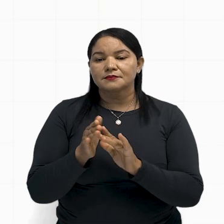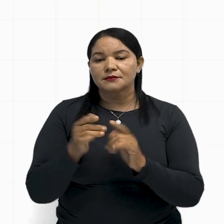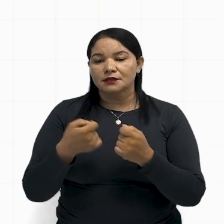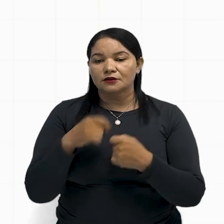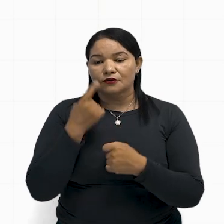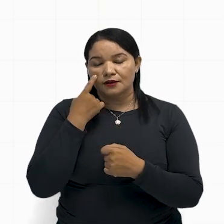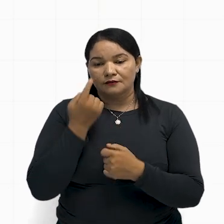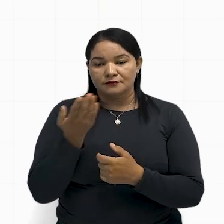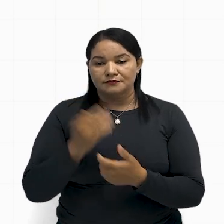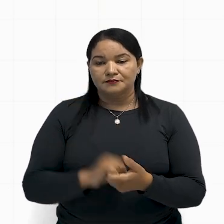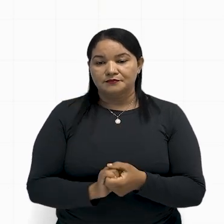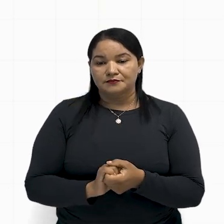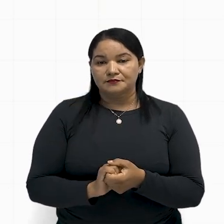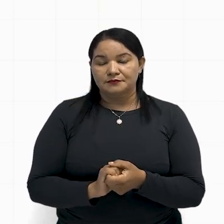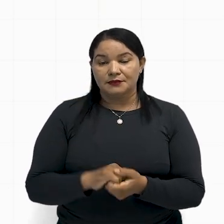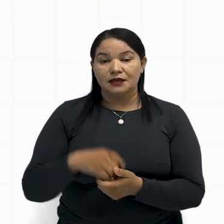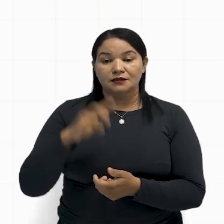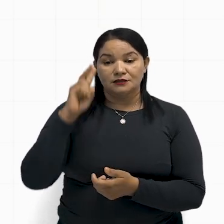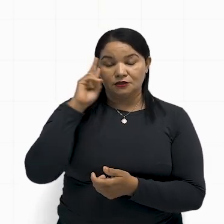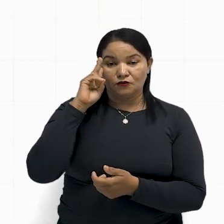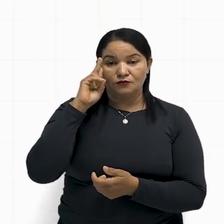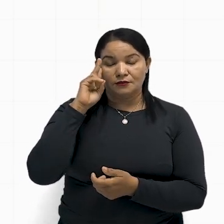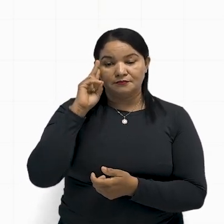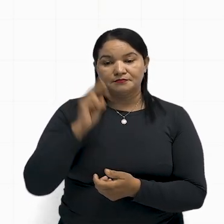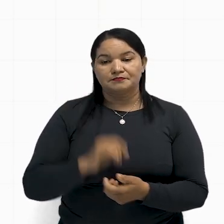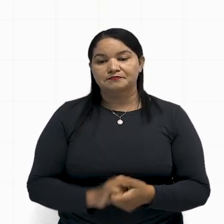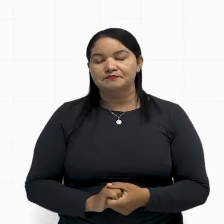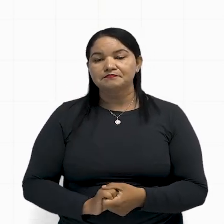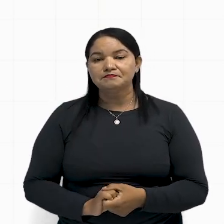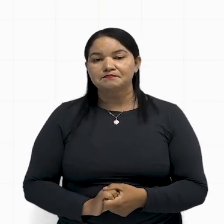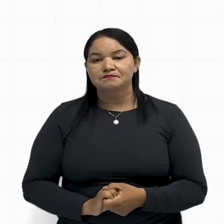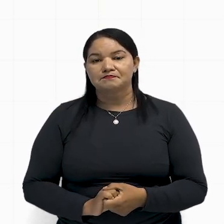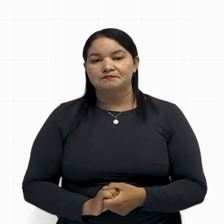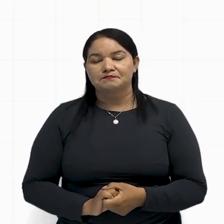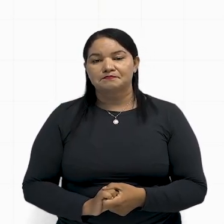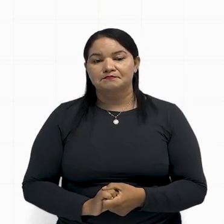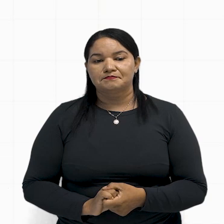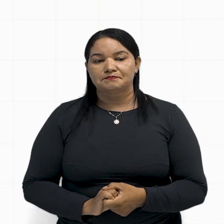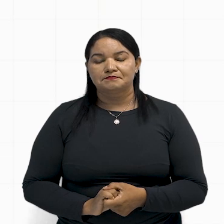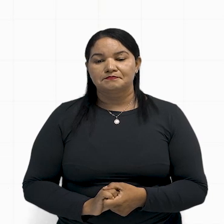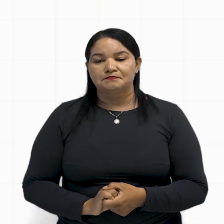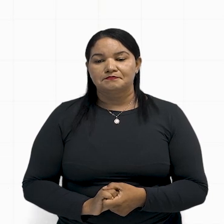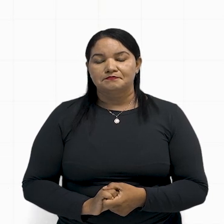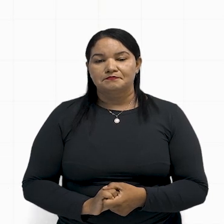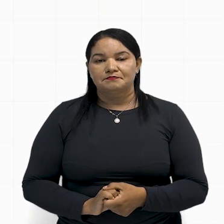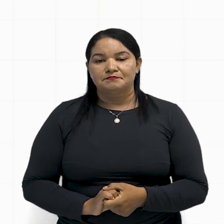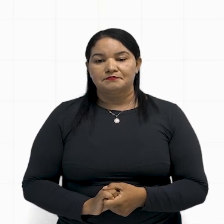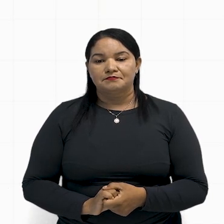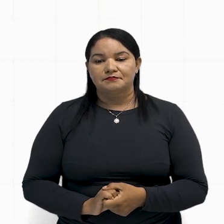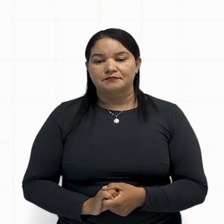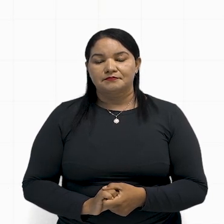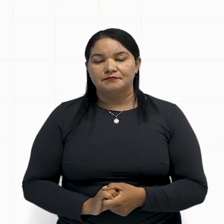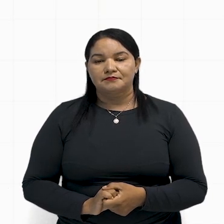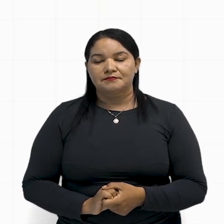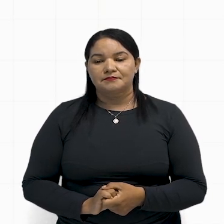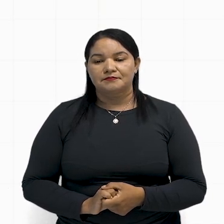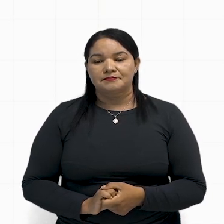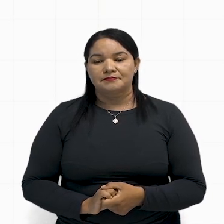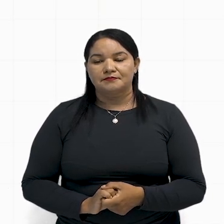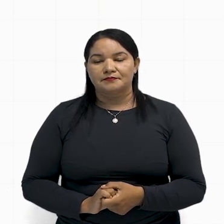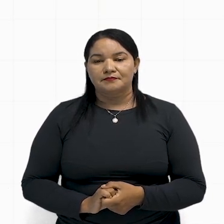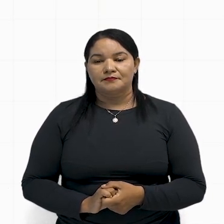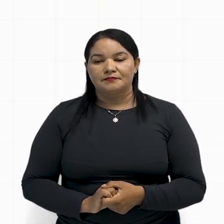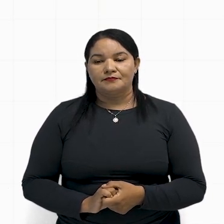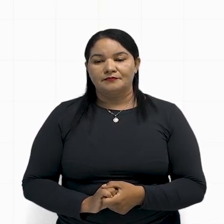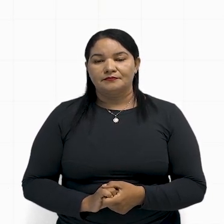vamos logo ver aqui o trajeto de segunda-feira, tá? Então, na segunda-feira, vamos voltar aqui, ó,